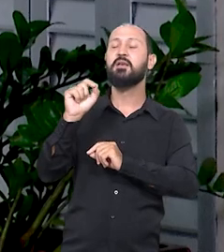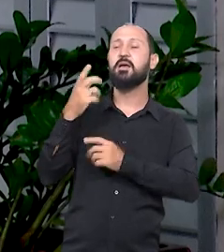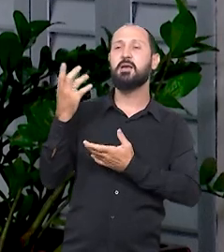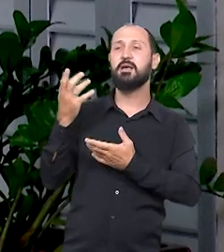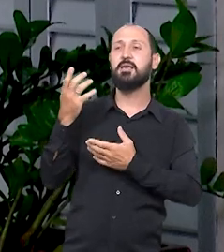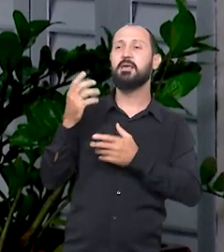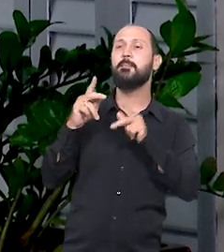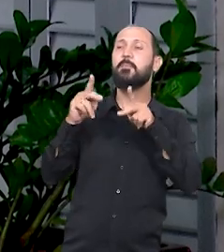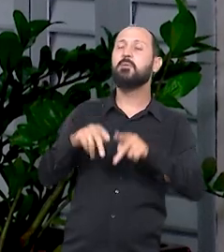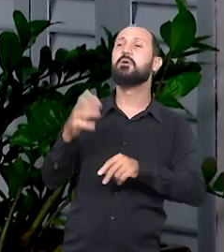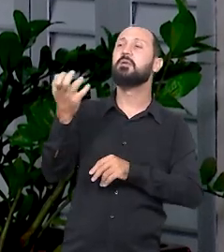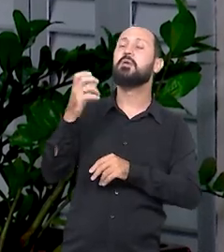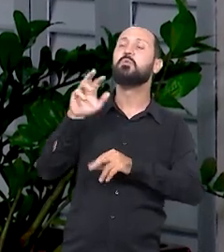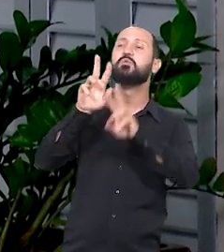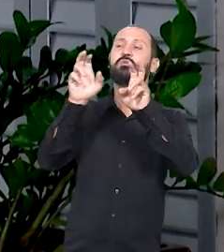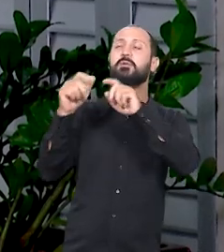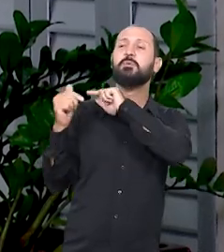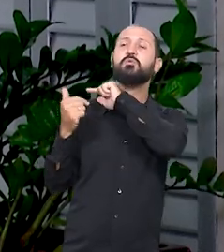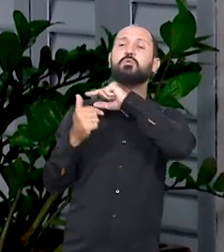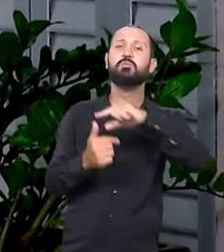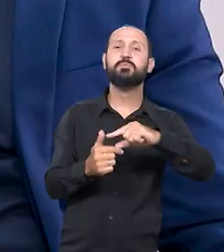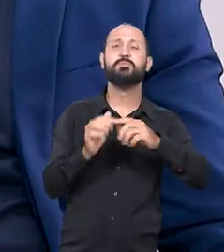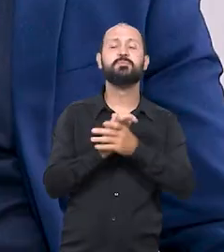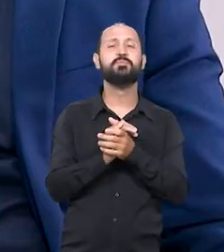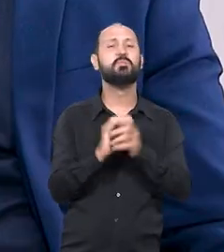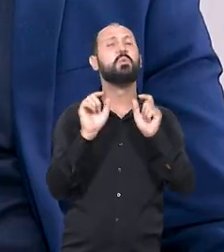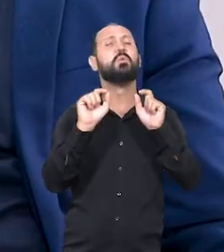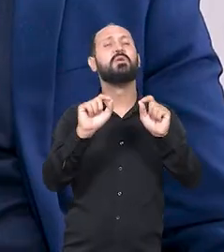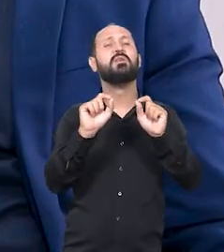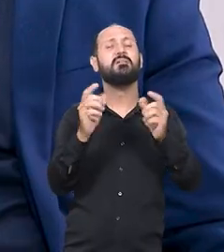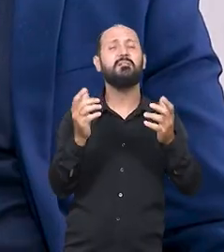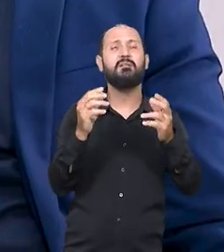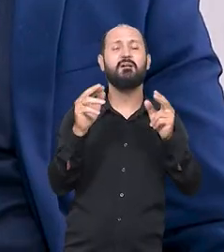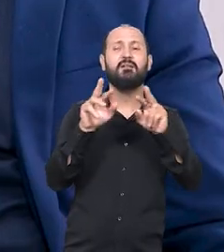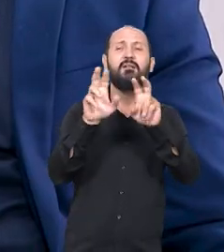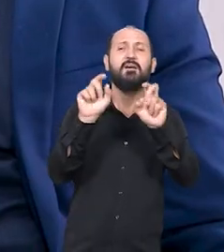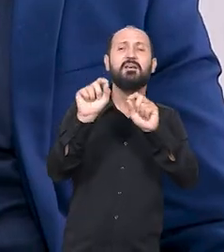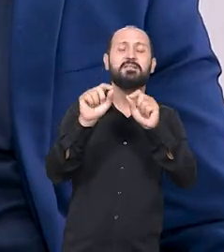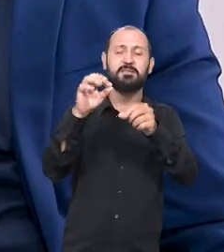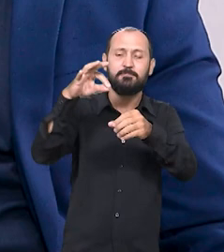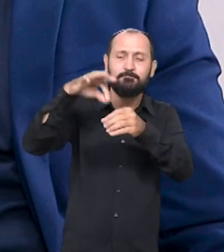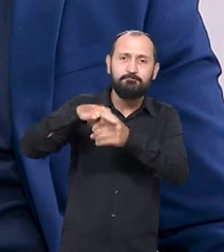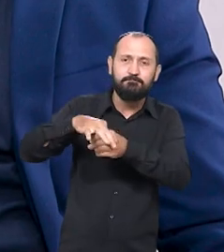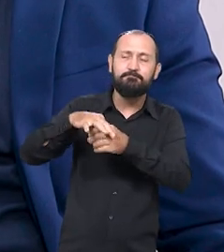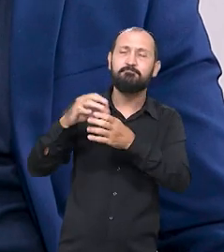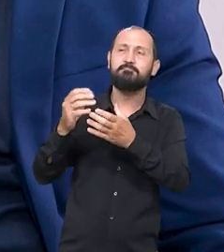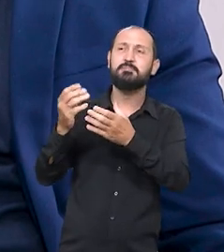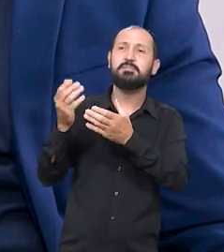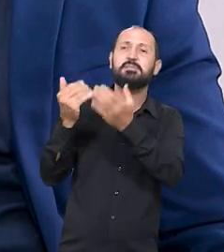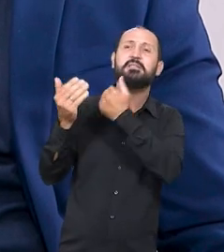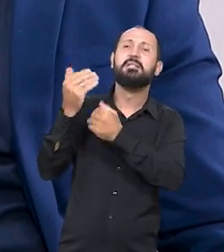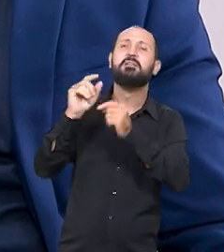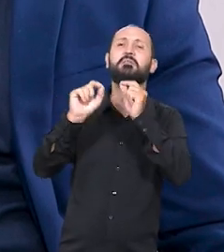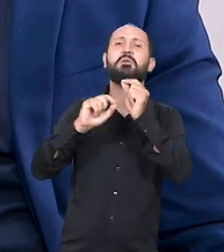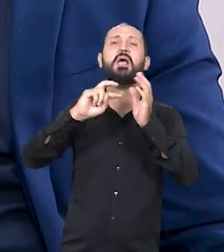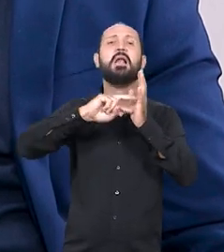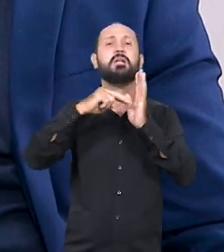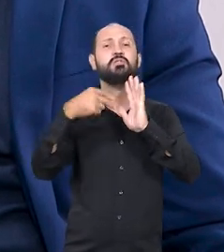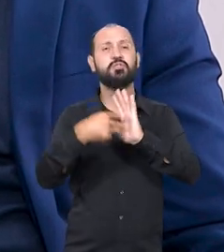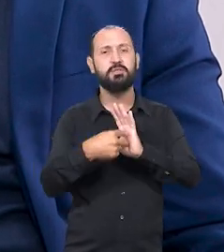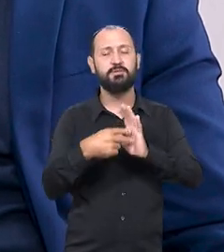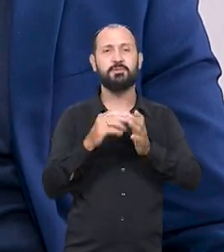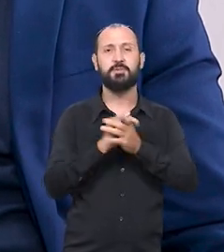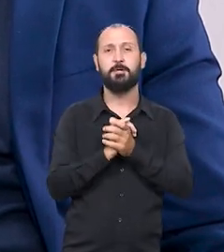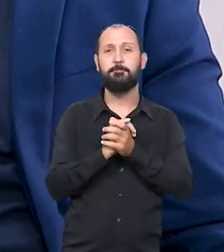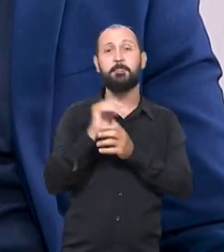dessa questão dos conservadores, o que é, deputado? Essa semente que foi plantada, o que ela